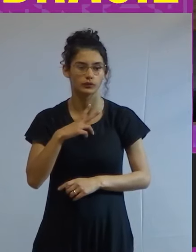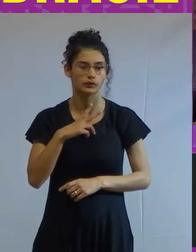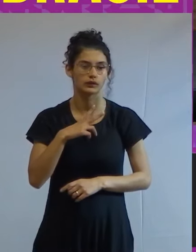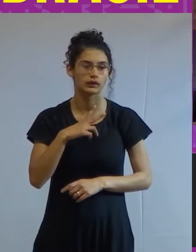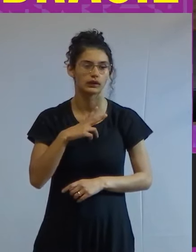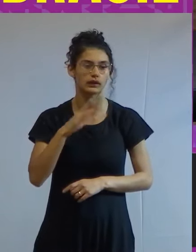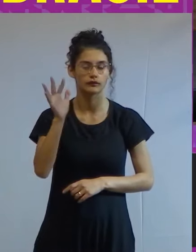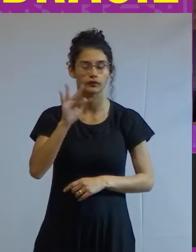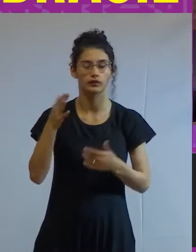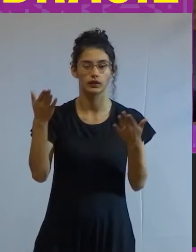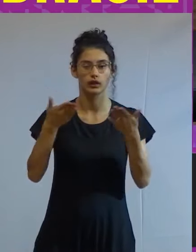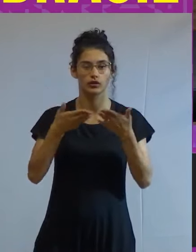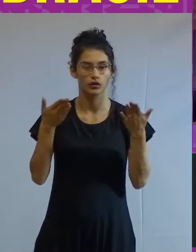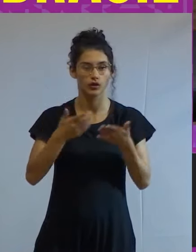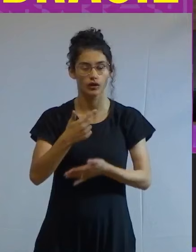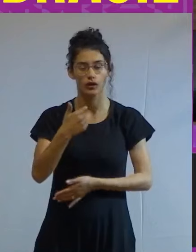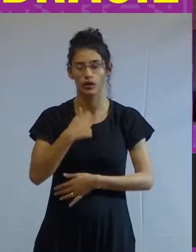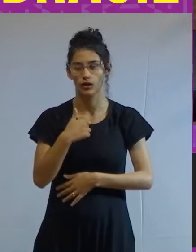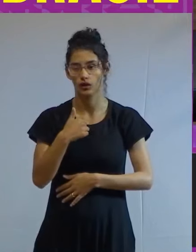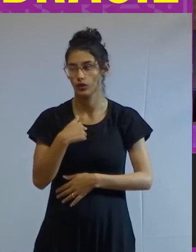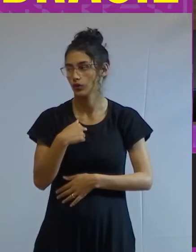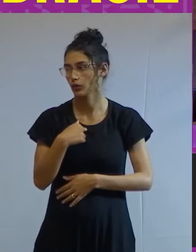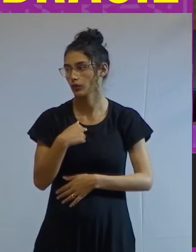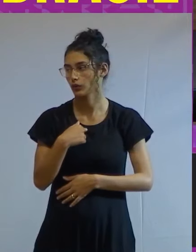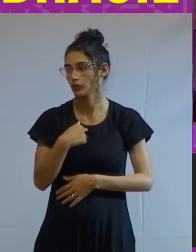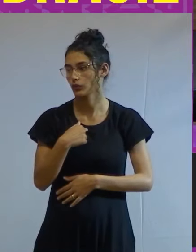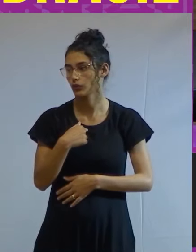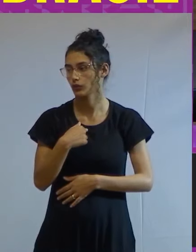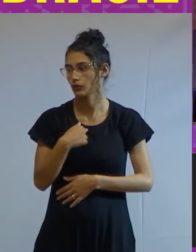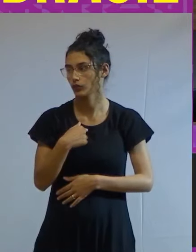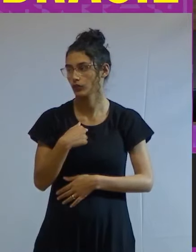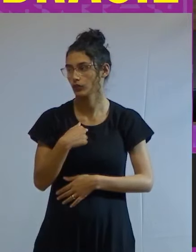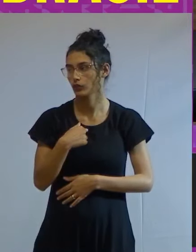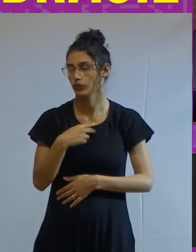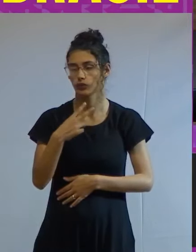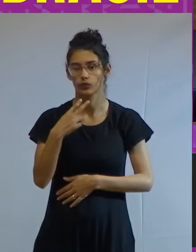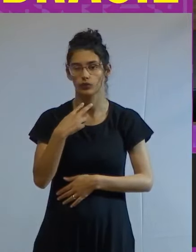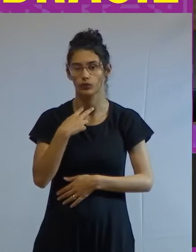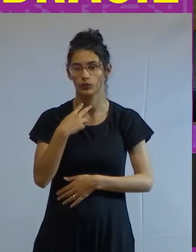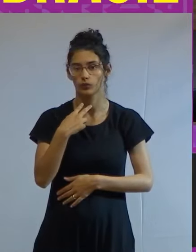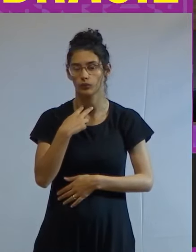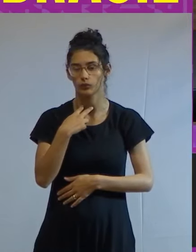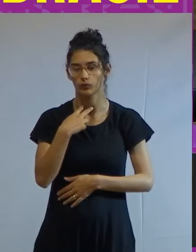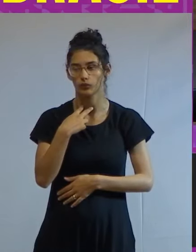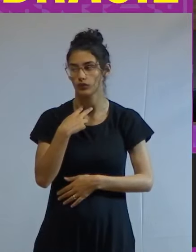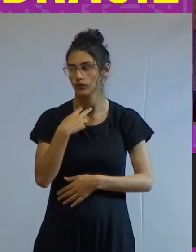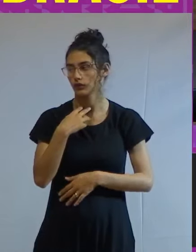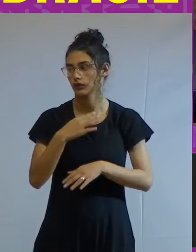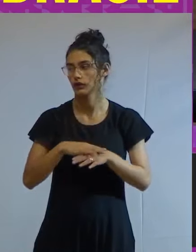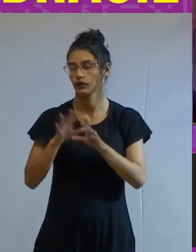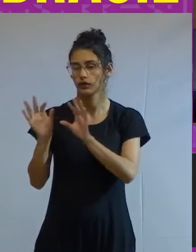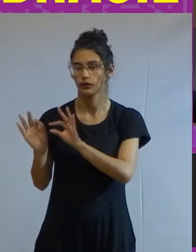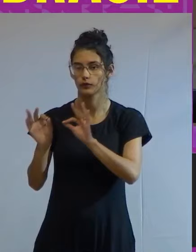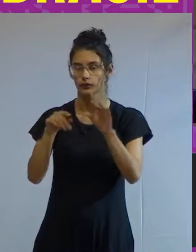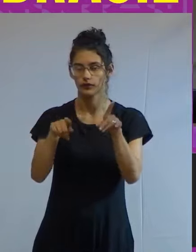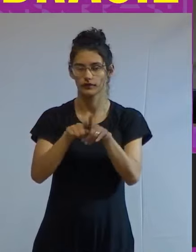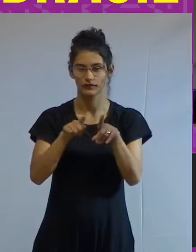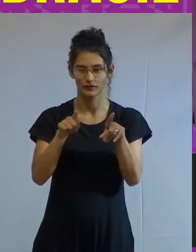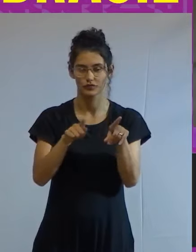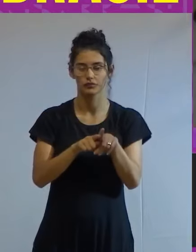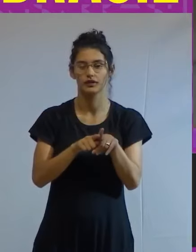universidade agora eu não eu não pude acompanhar